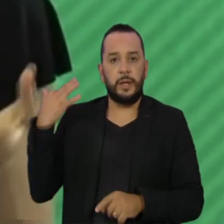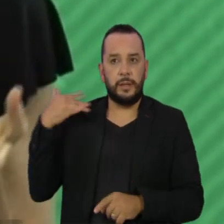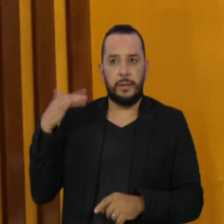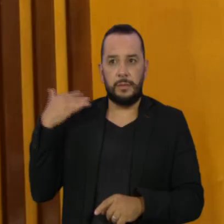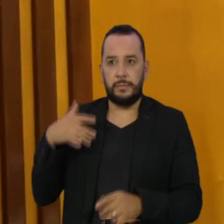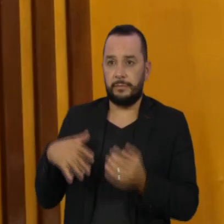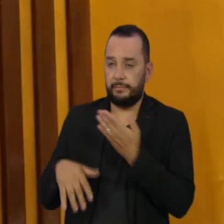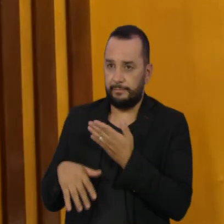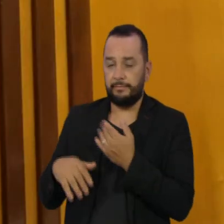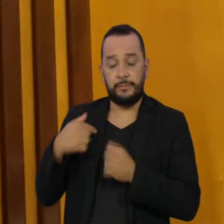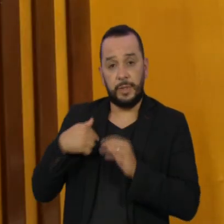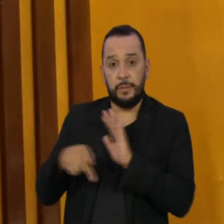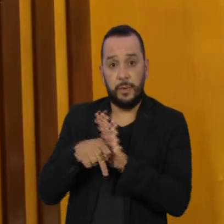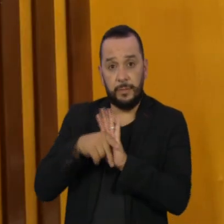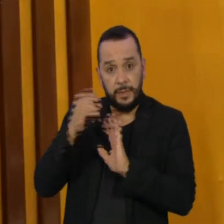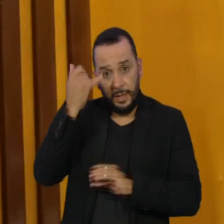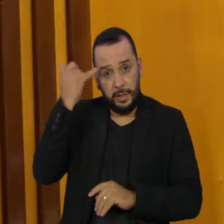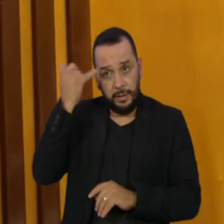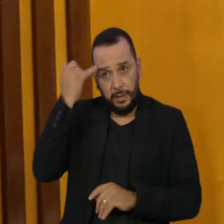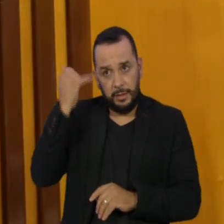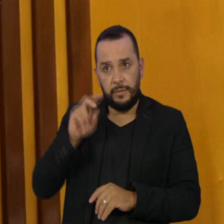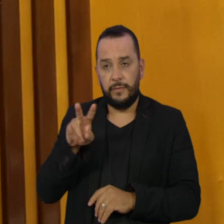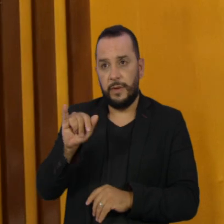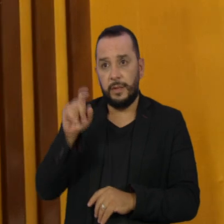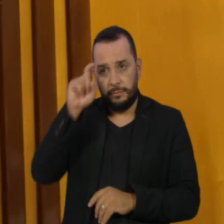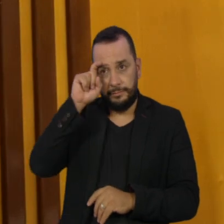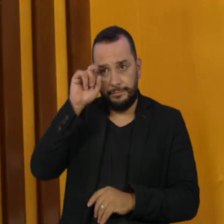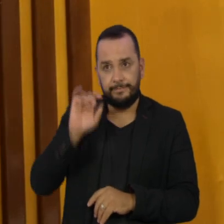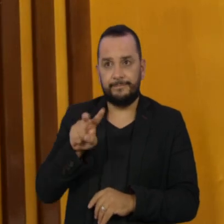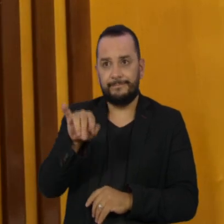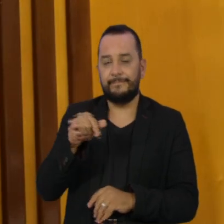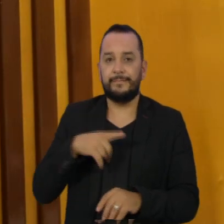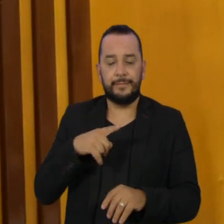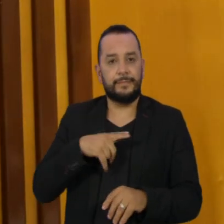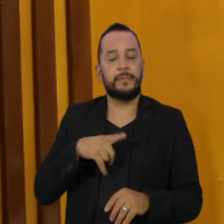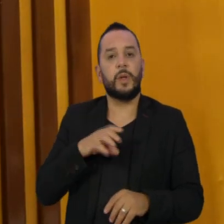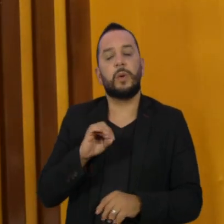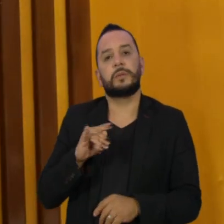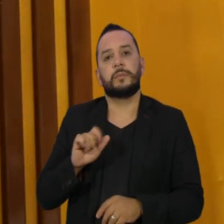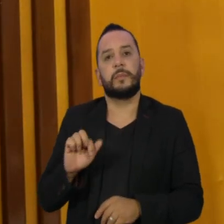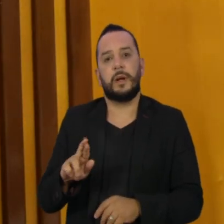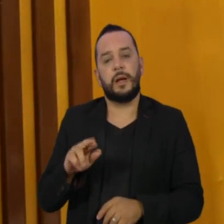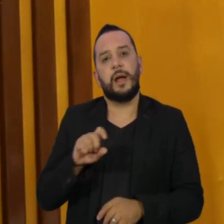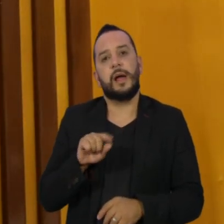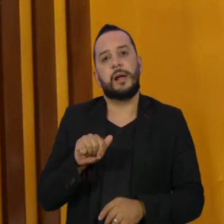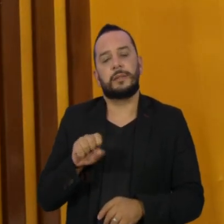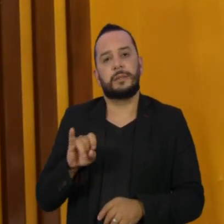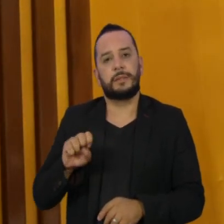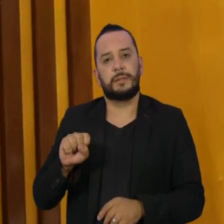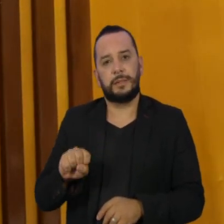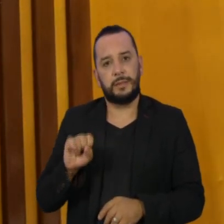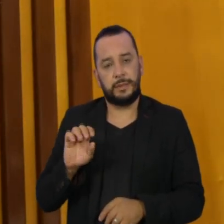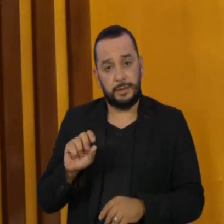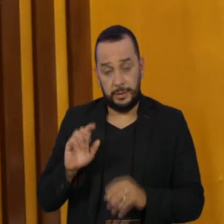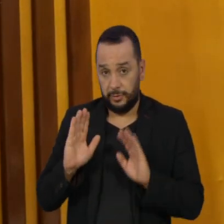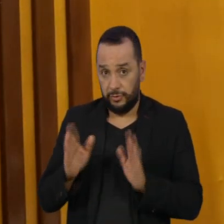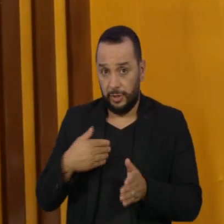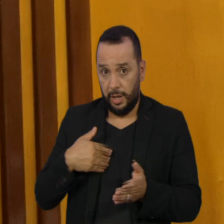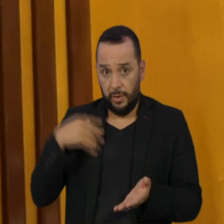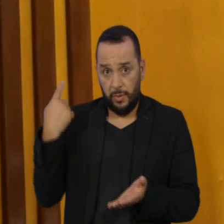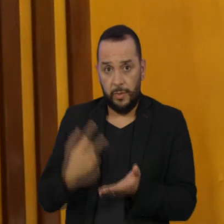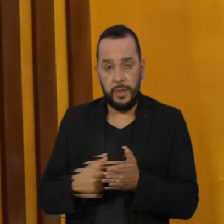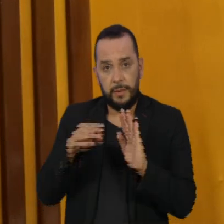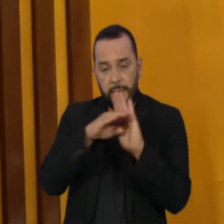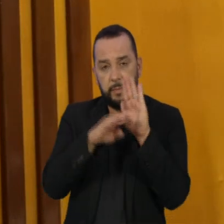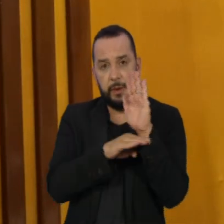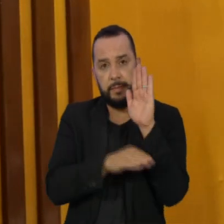Pasternak. De acordo com o presidente da comissão, o senador Osmar Aziz, do PSD do Amazonas, a CPI já tem calendário definido até o